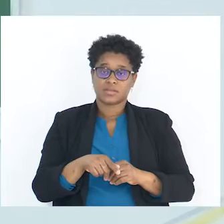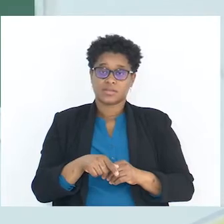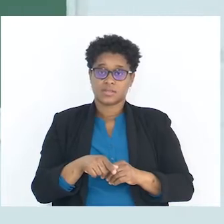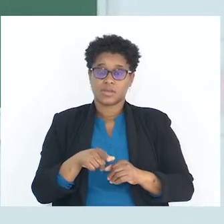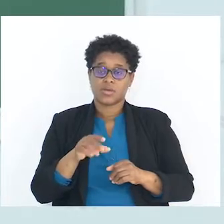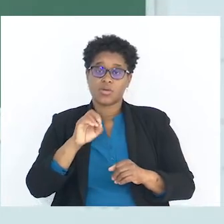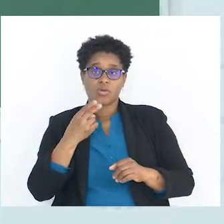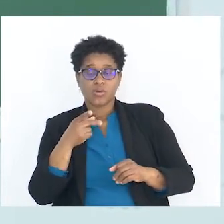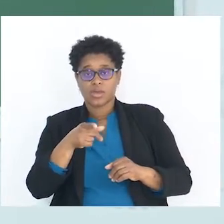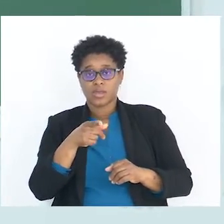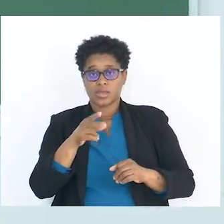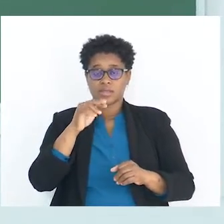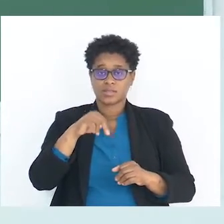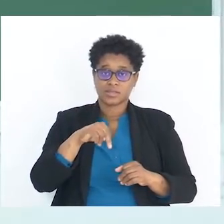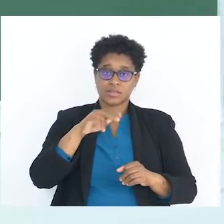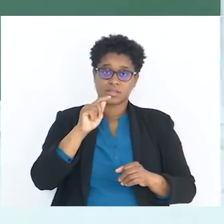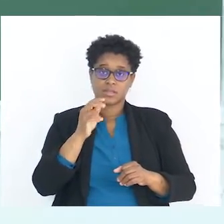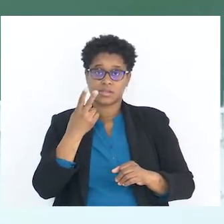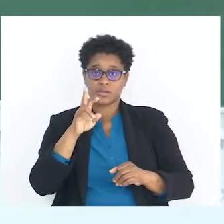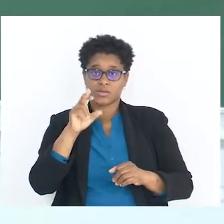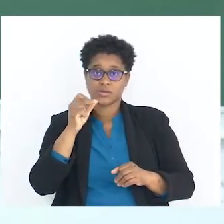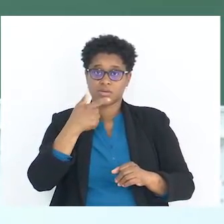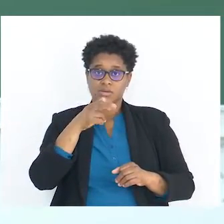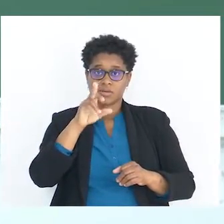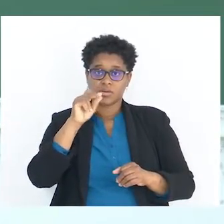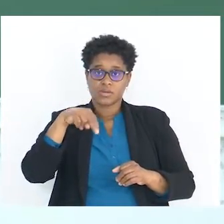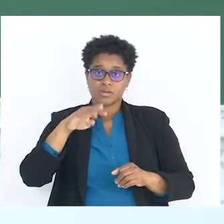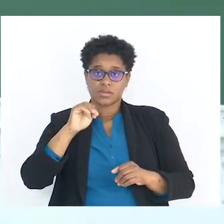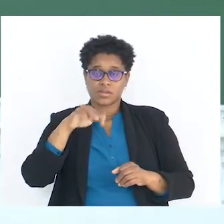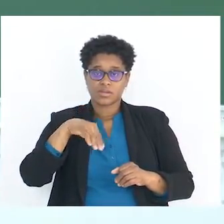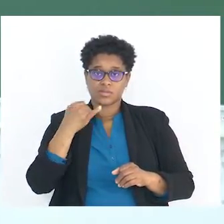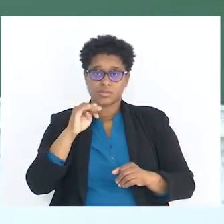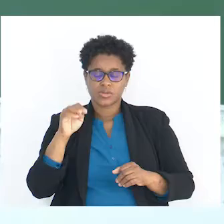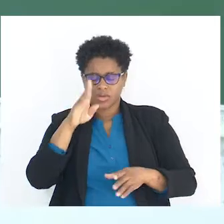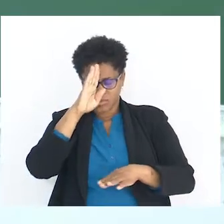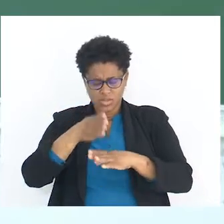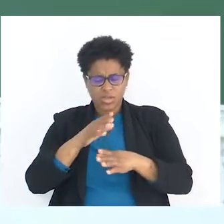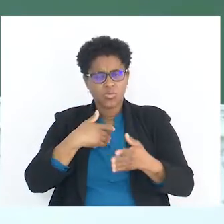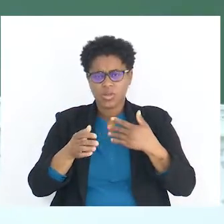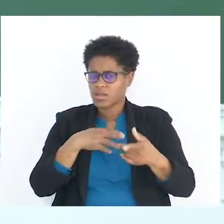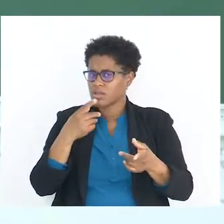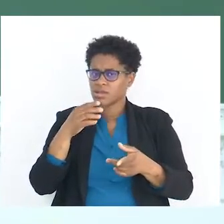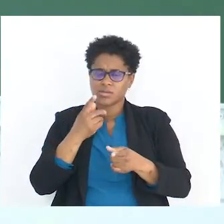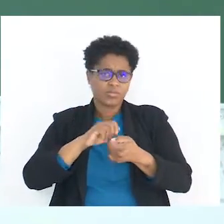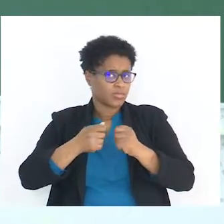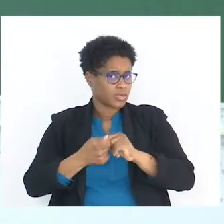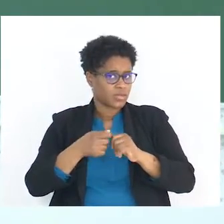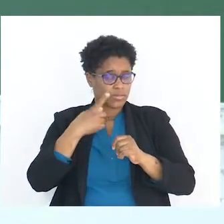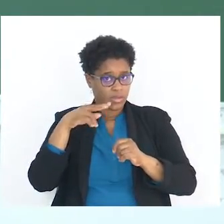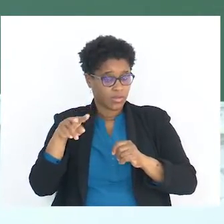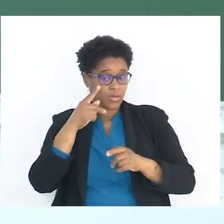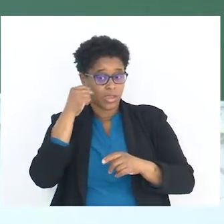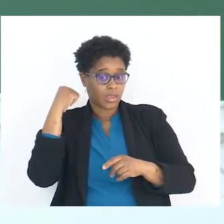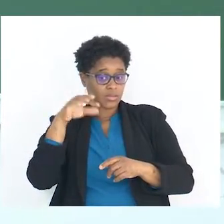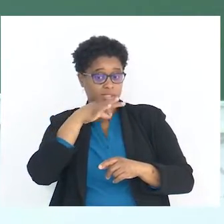há esses neurotransmissores. Acontecer qualquer distúrbio leva-nos àquilo que é... Portanto, ele diz